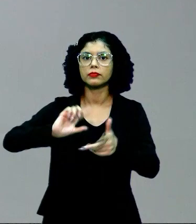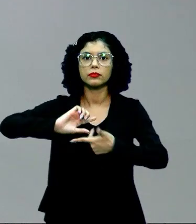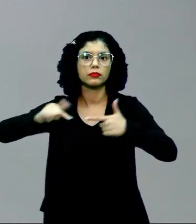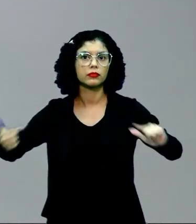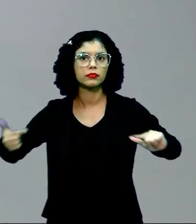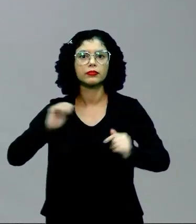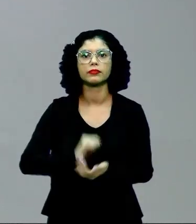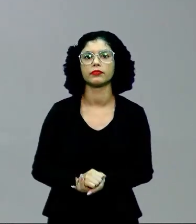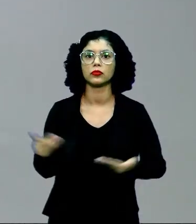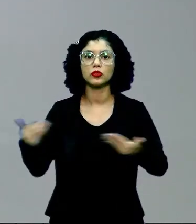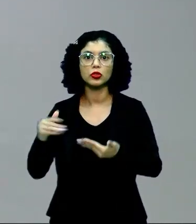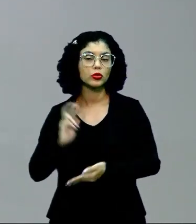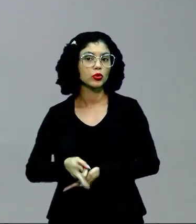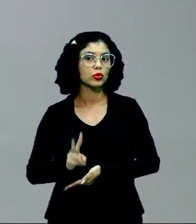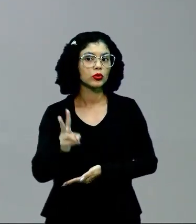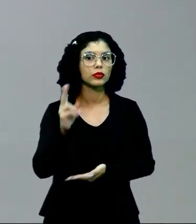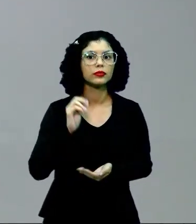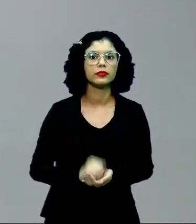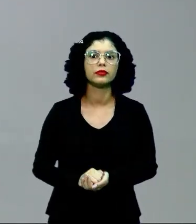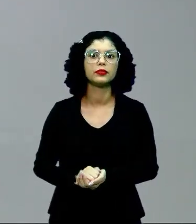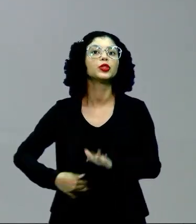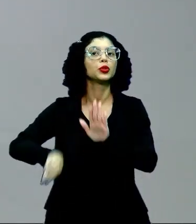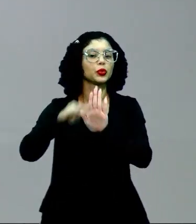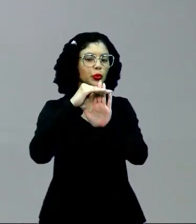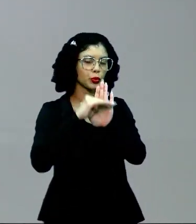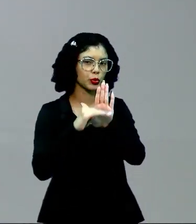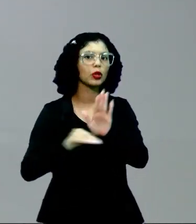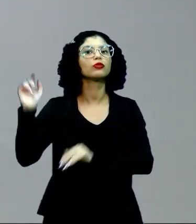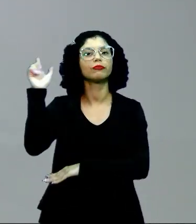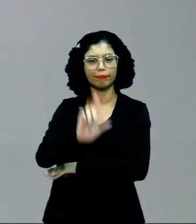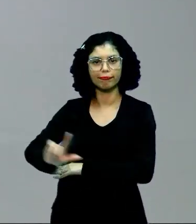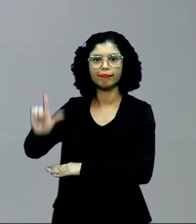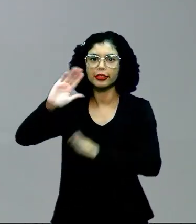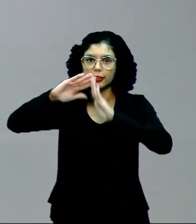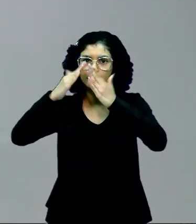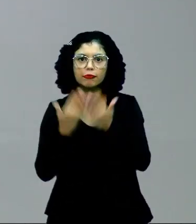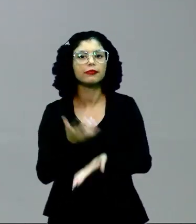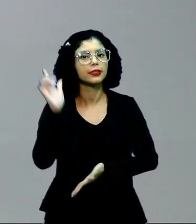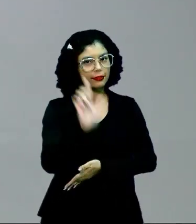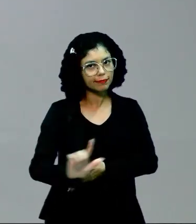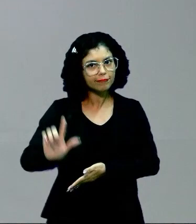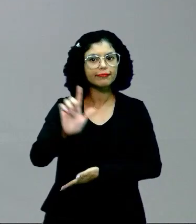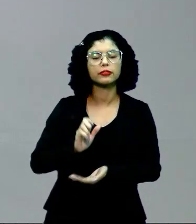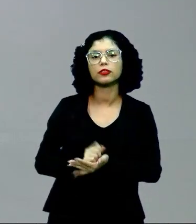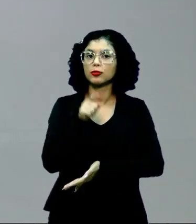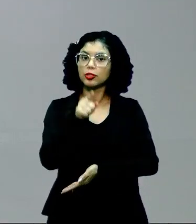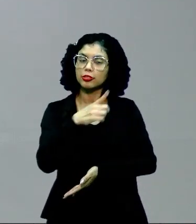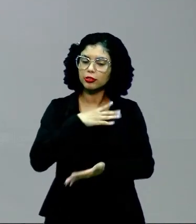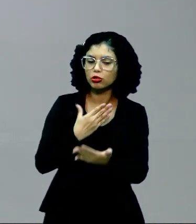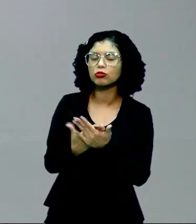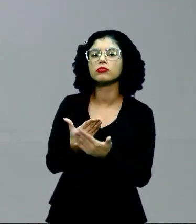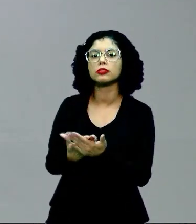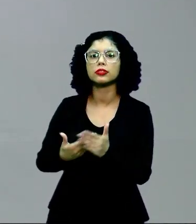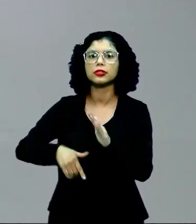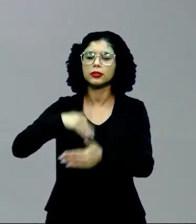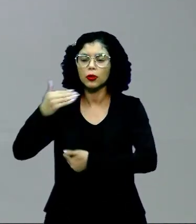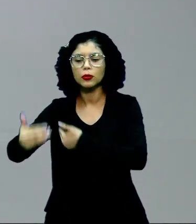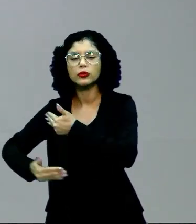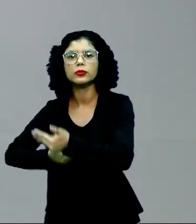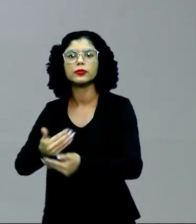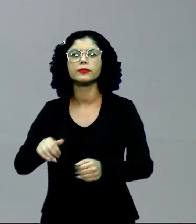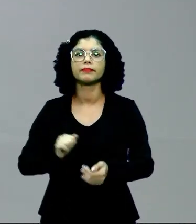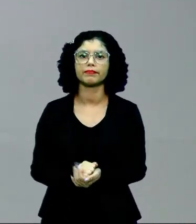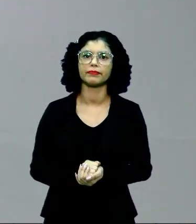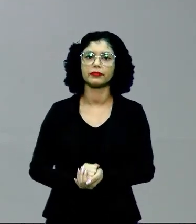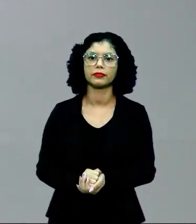Hoje nós vamos dar continuidade aos períodos literários, às escolas literárias que vocês têm estudado ao longo desse ano,